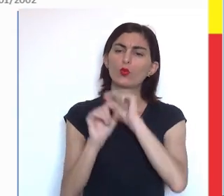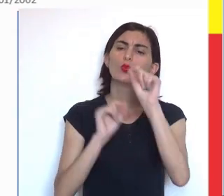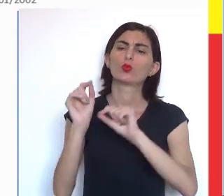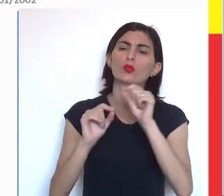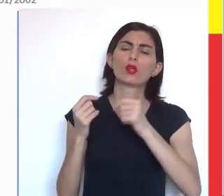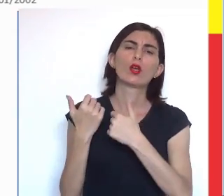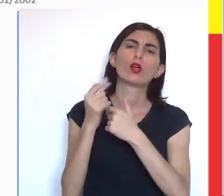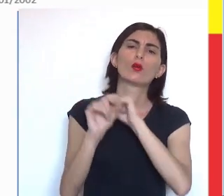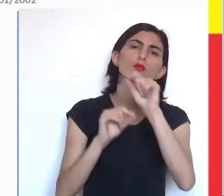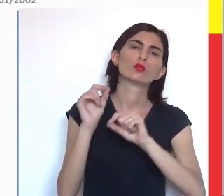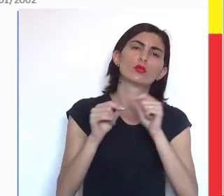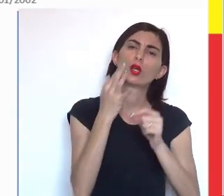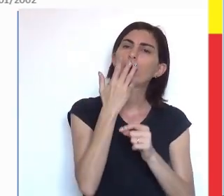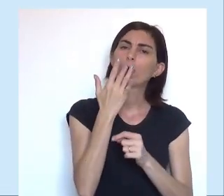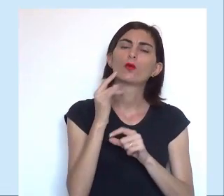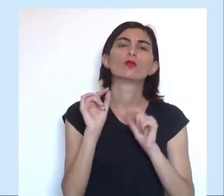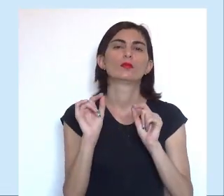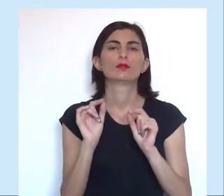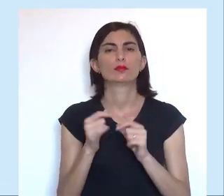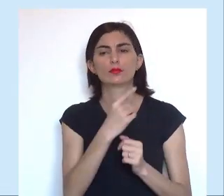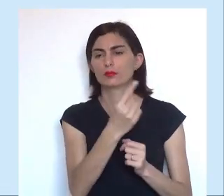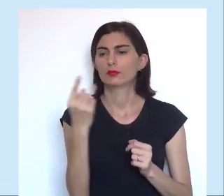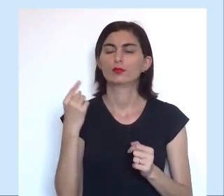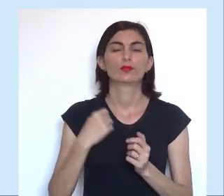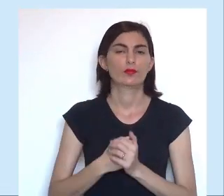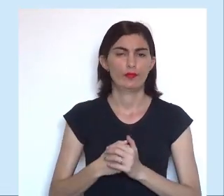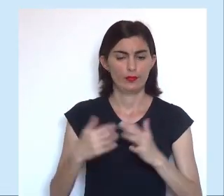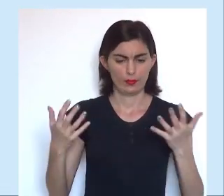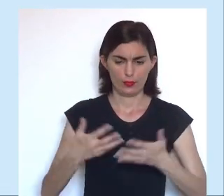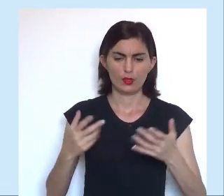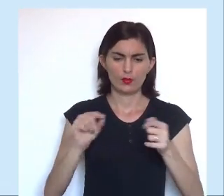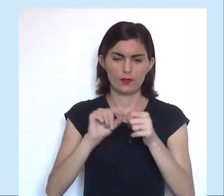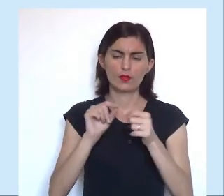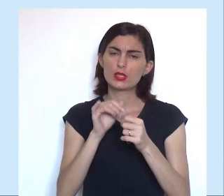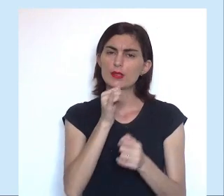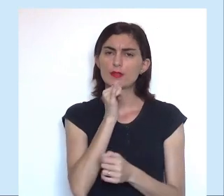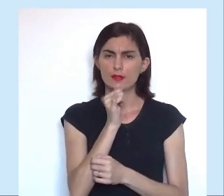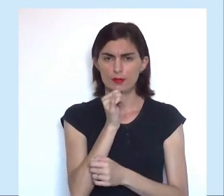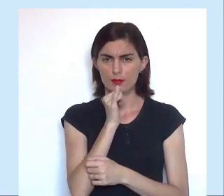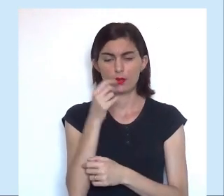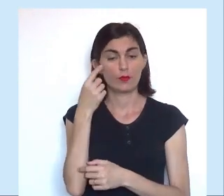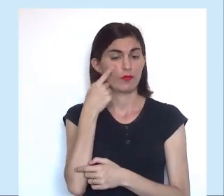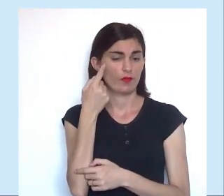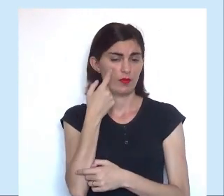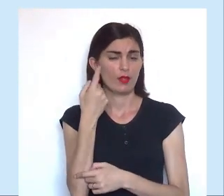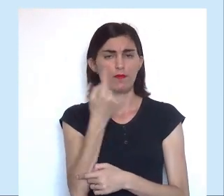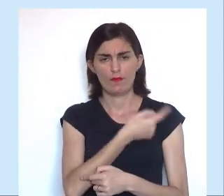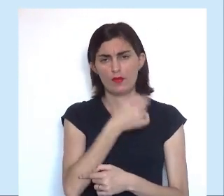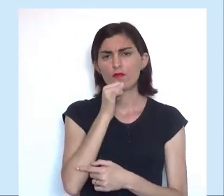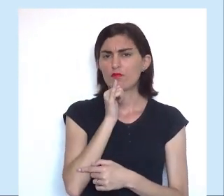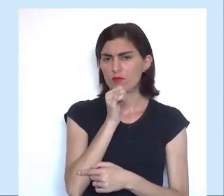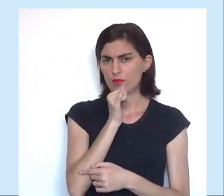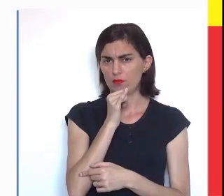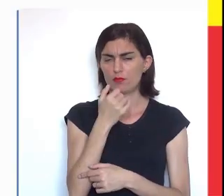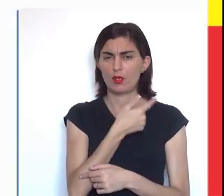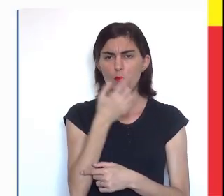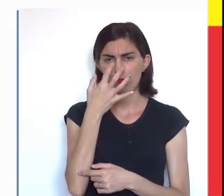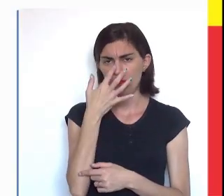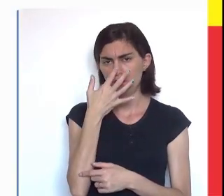e o que ela representa, a informação dela. Agora, vamos fazer este exemplo. Vamos ver este exemplo.